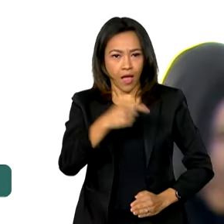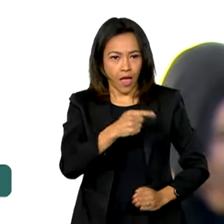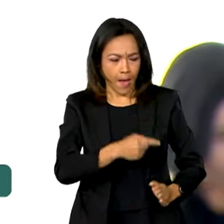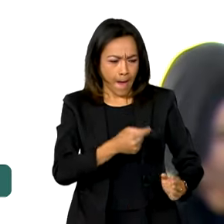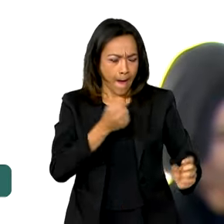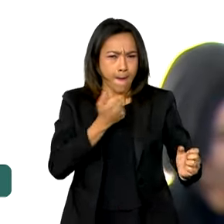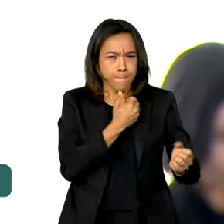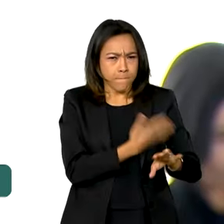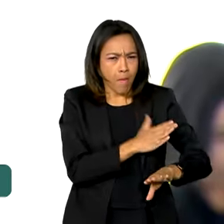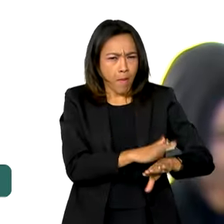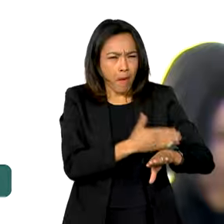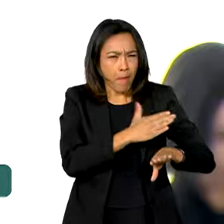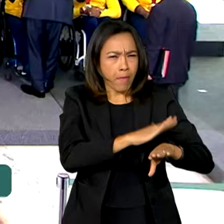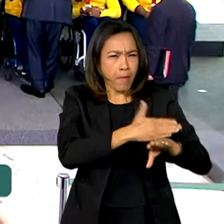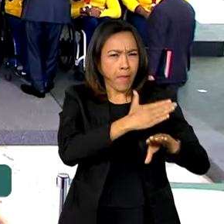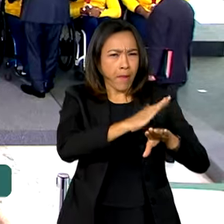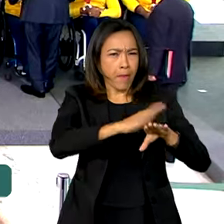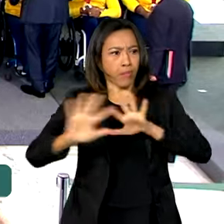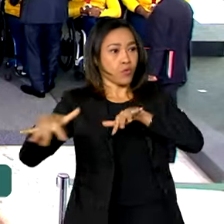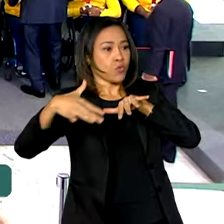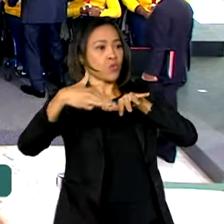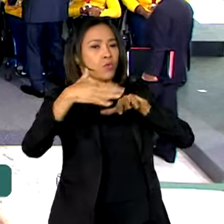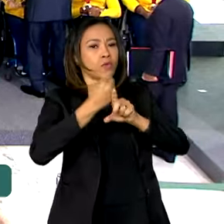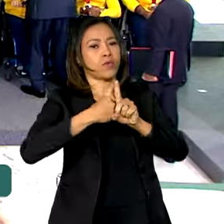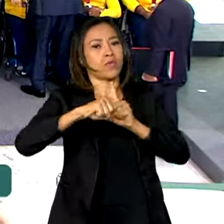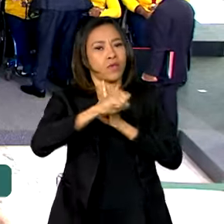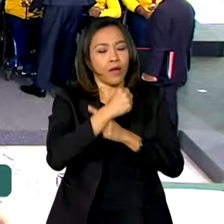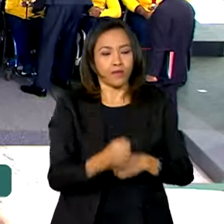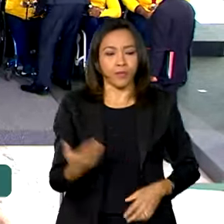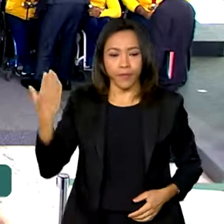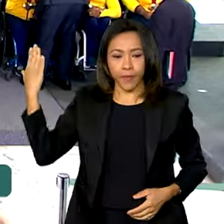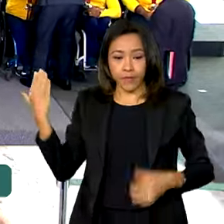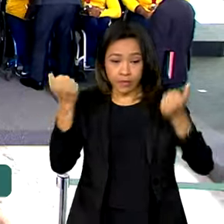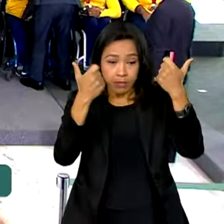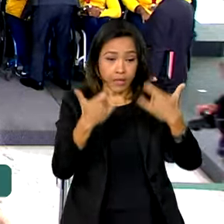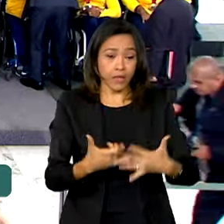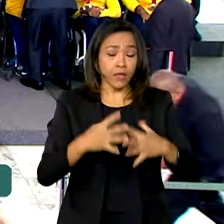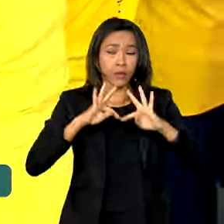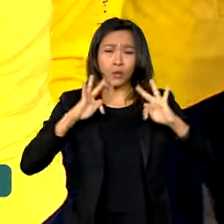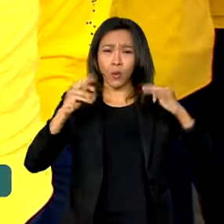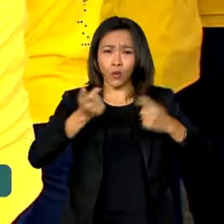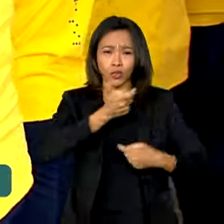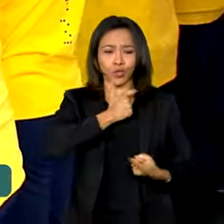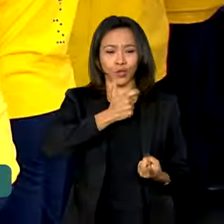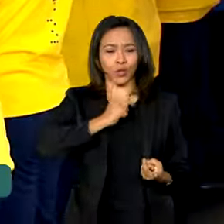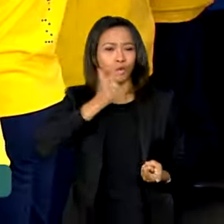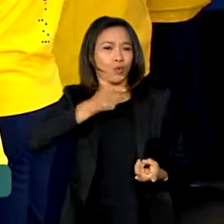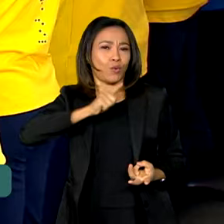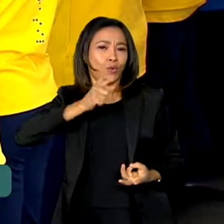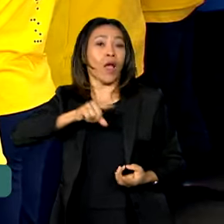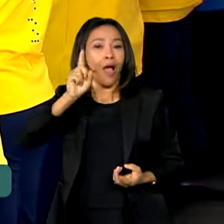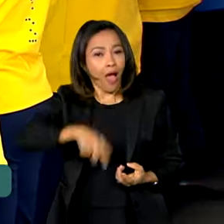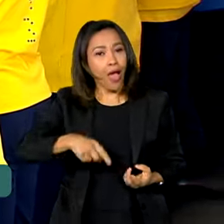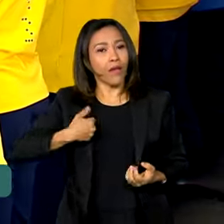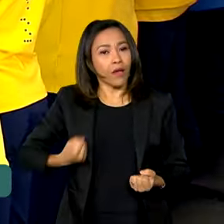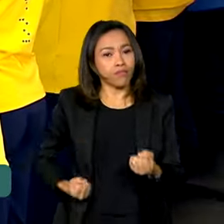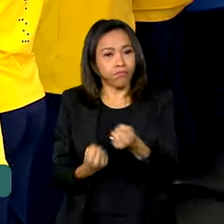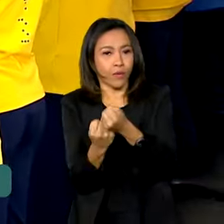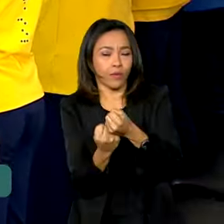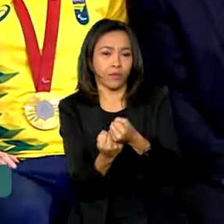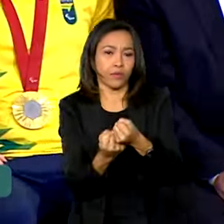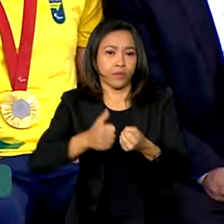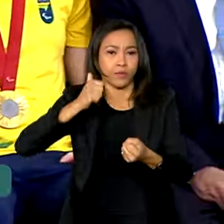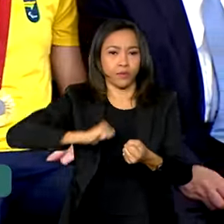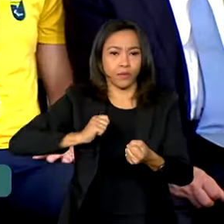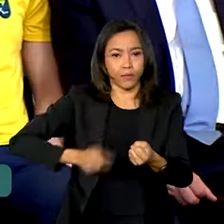desencadeando mudanças na sociedade. Todos os medalhistas na Paralimpíadas de Paris são atendidos pelo programa Bolsa